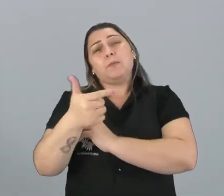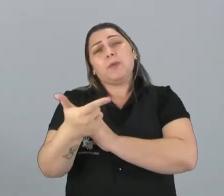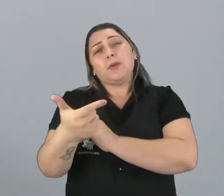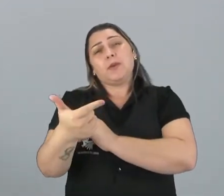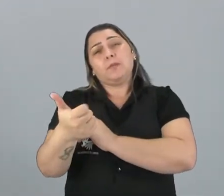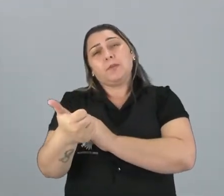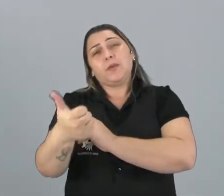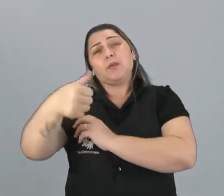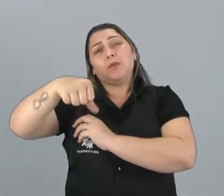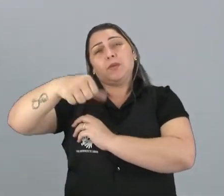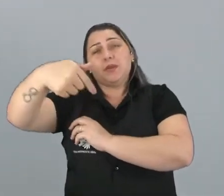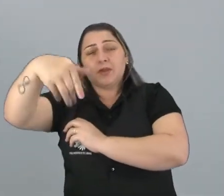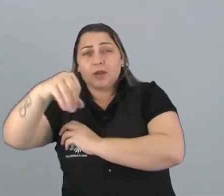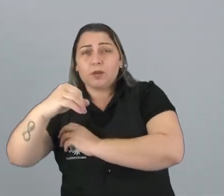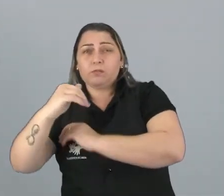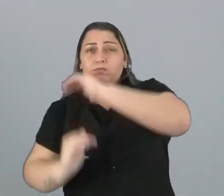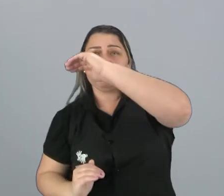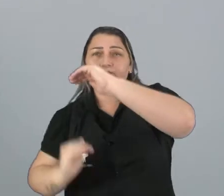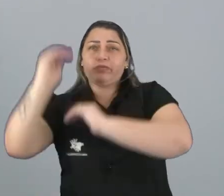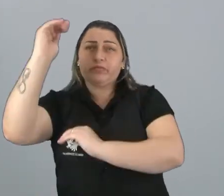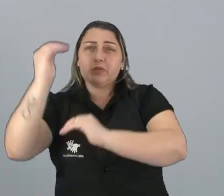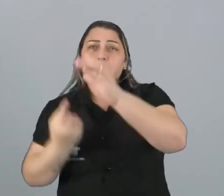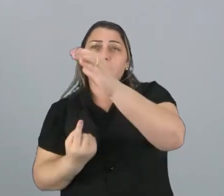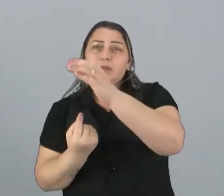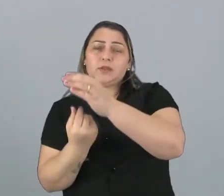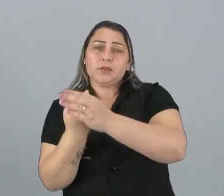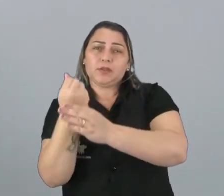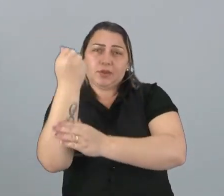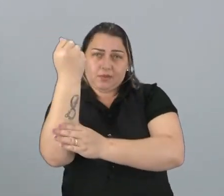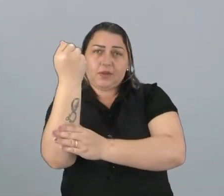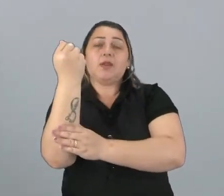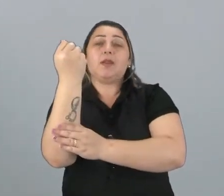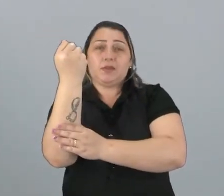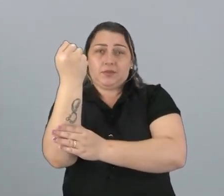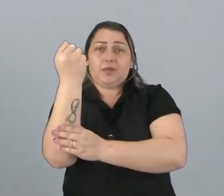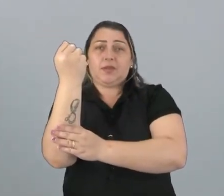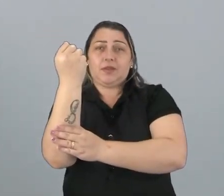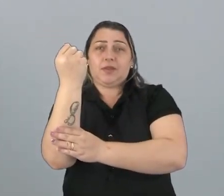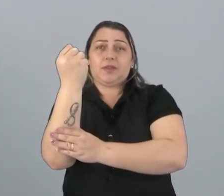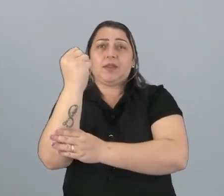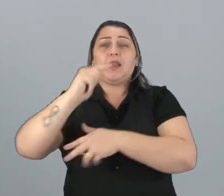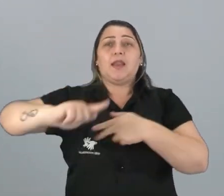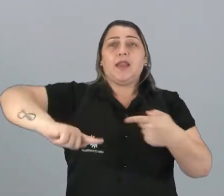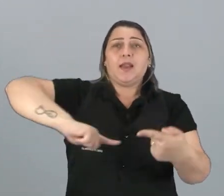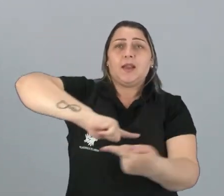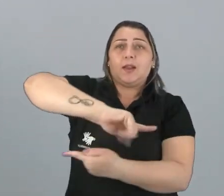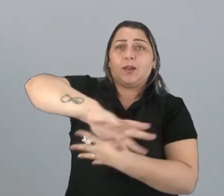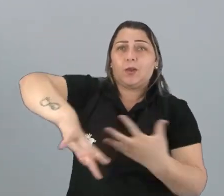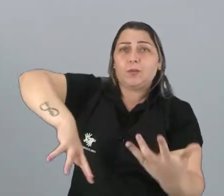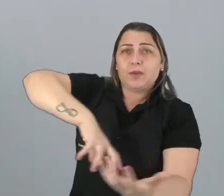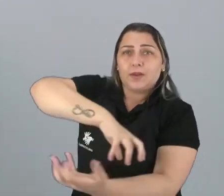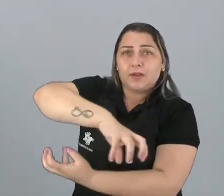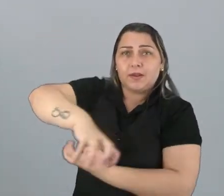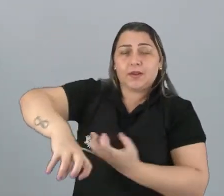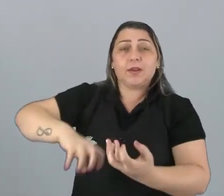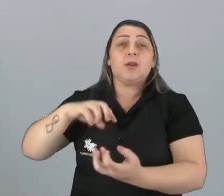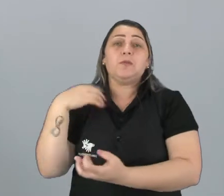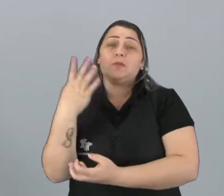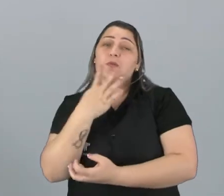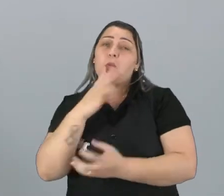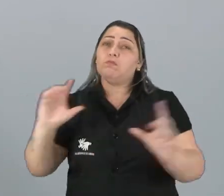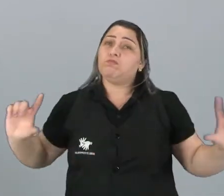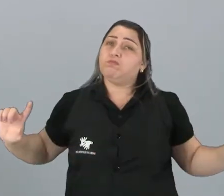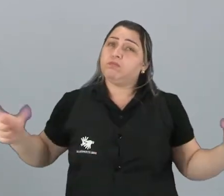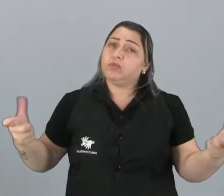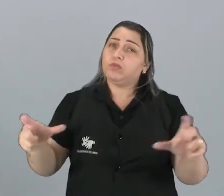E ela deu um impulso para o capitalismo moderno e essa globalização que nós conhecemos. Que o mundo ficou menor,